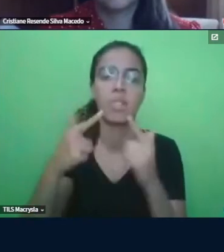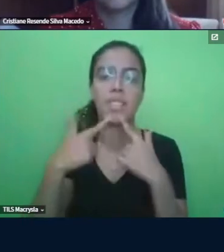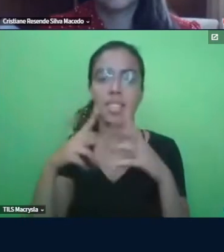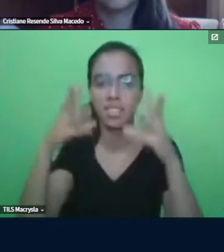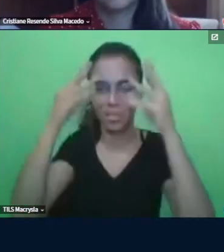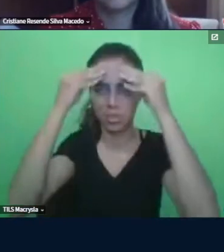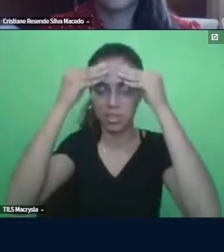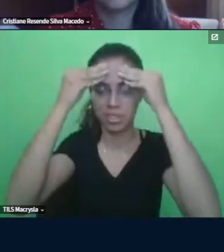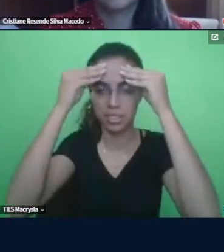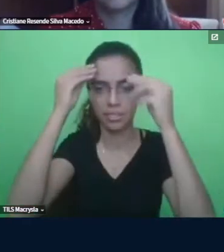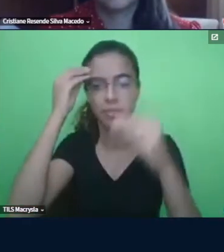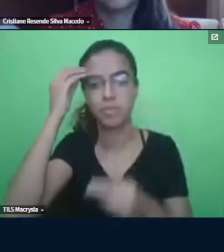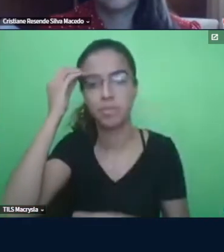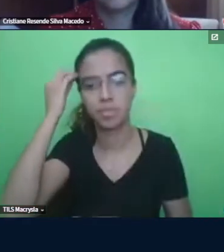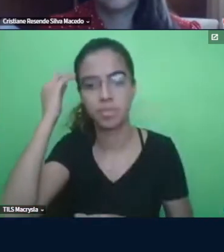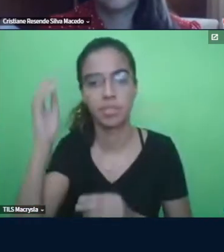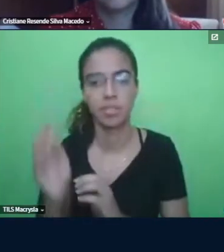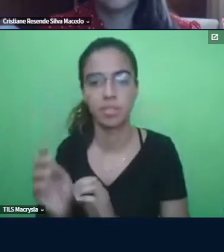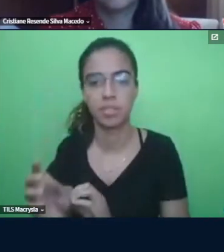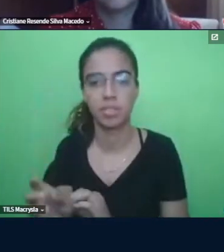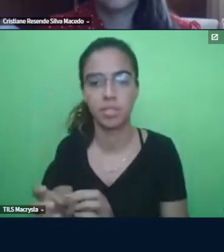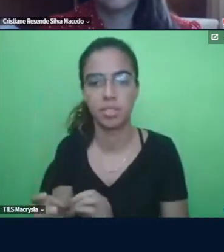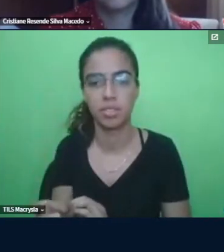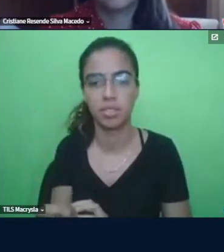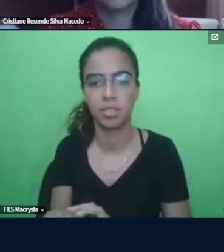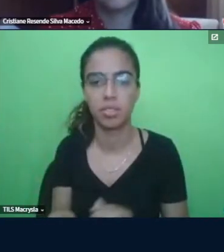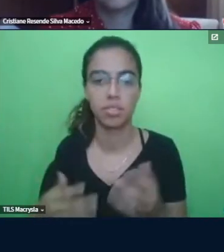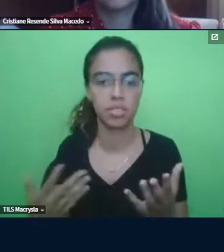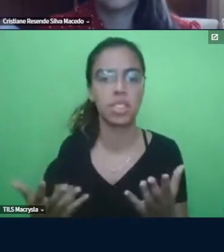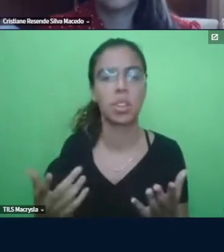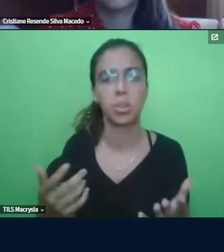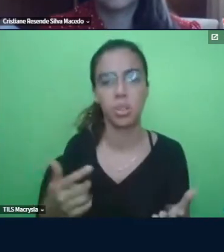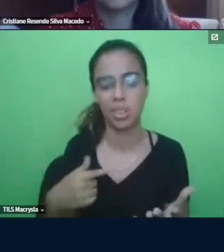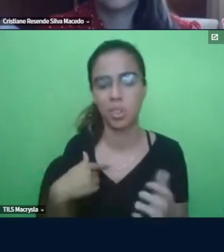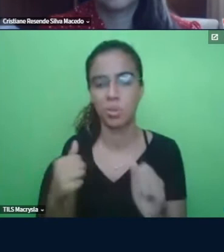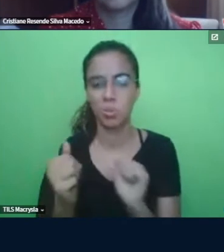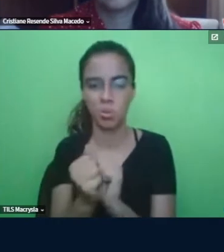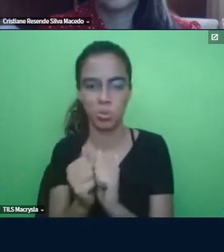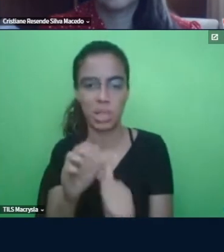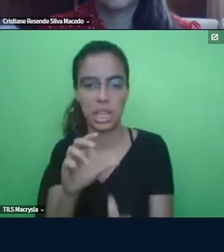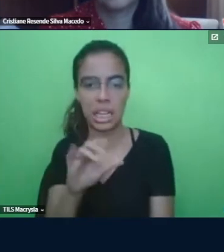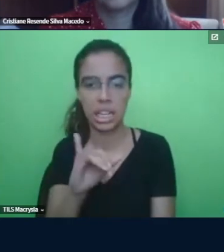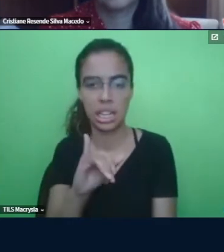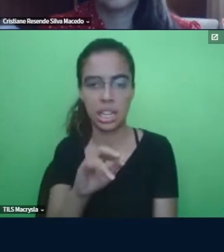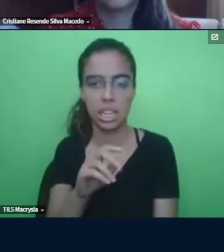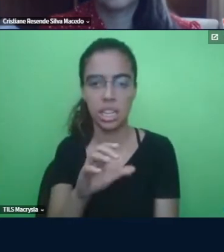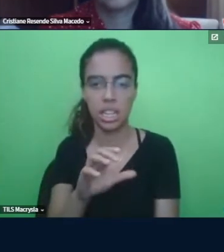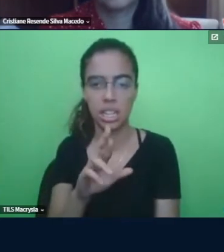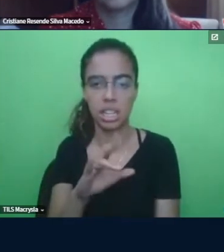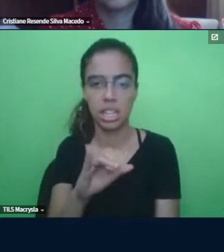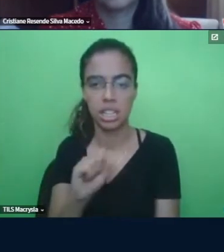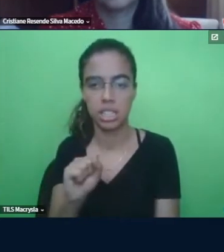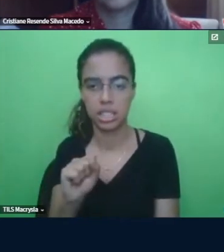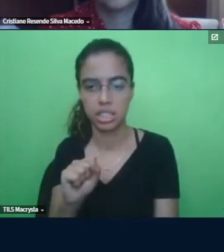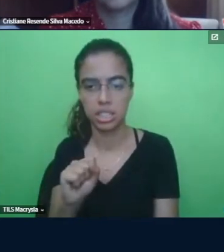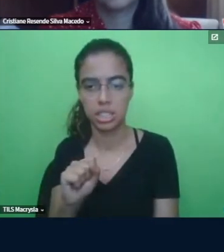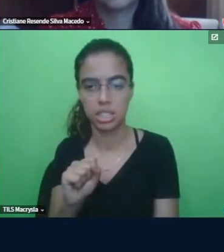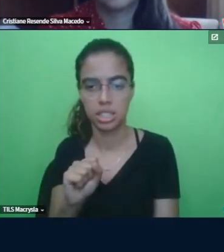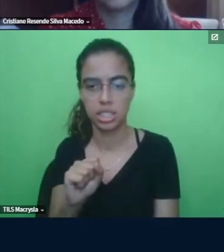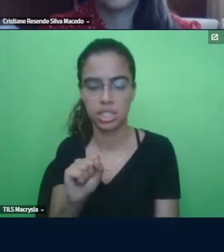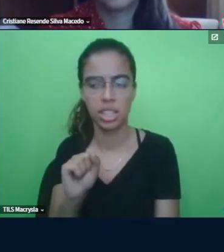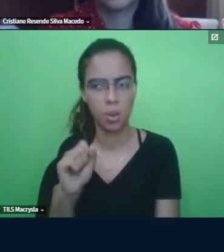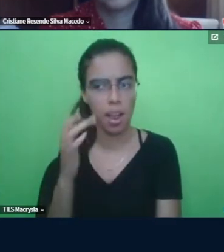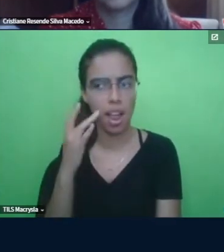diferentes. Então, o que acho que eu e Cris chegamos a um entendimento, acho que é por aqui,